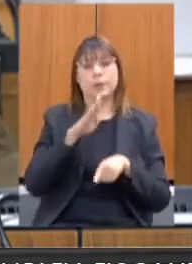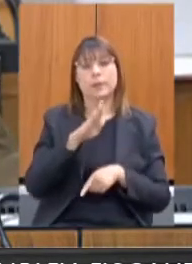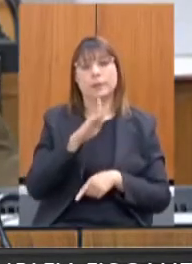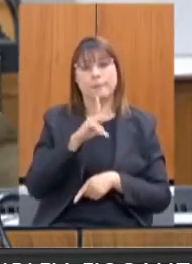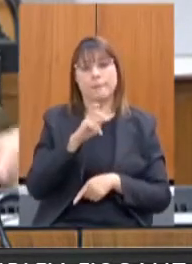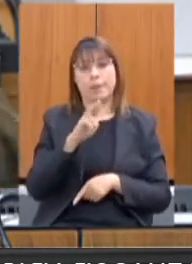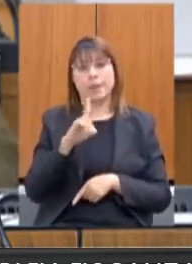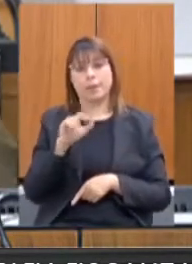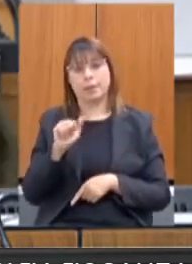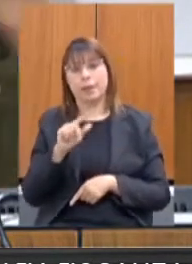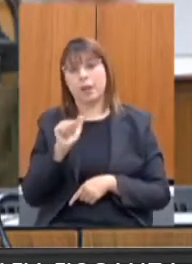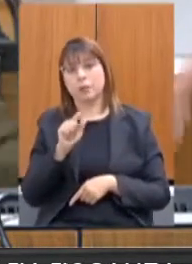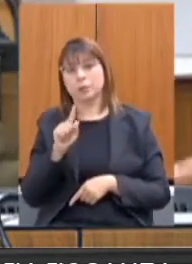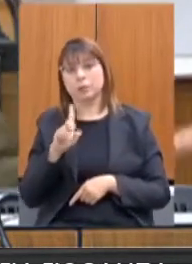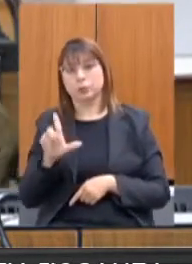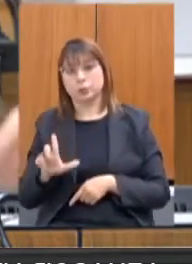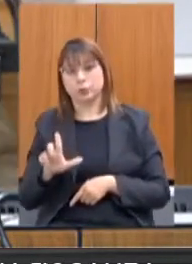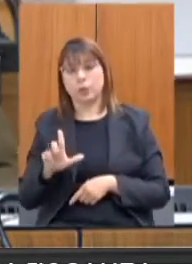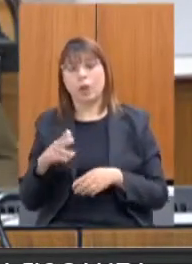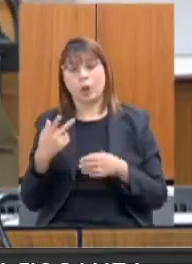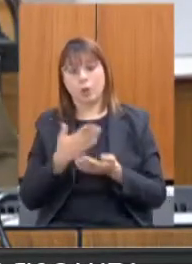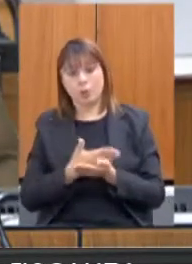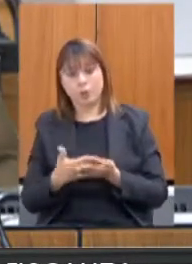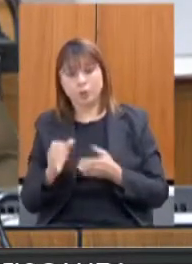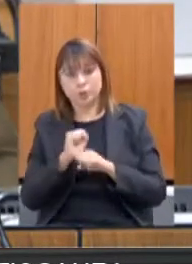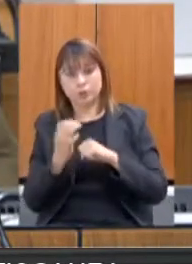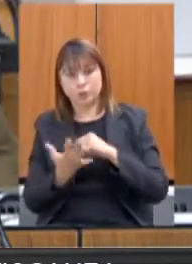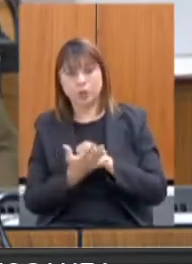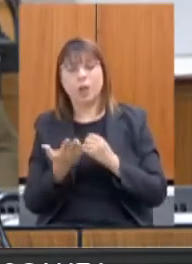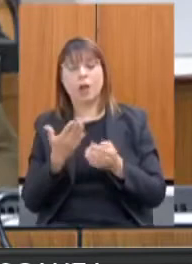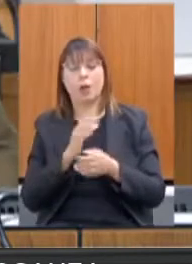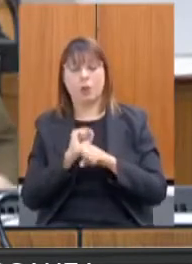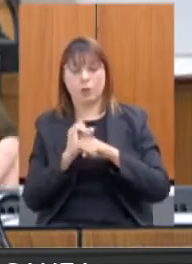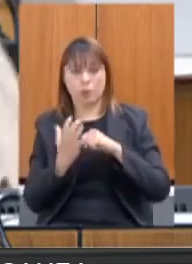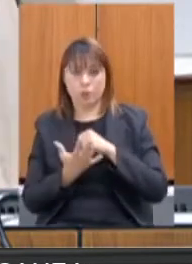veio a pandemia, nós começamos a trabalhar, então, com as feiras online.